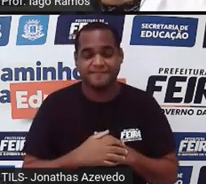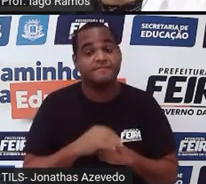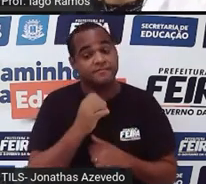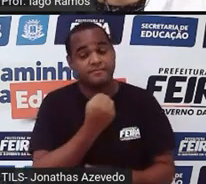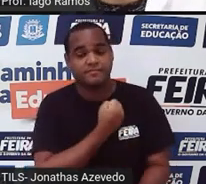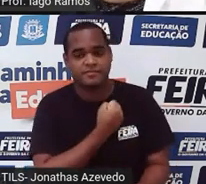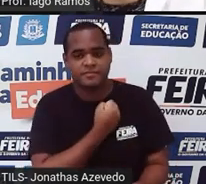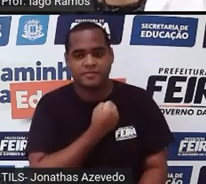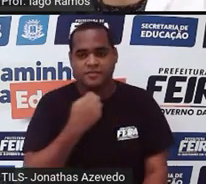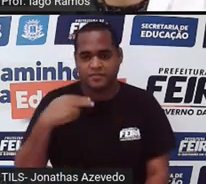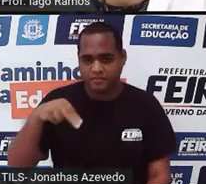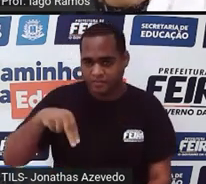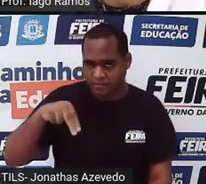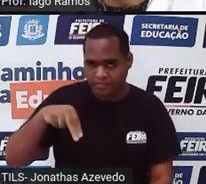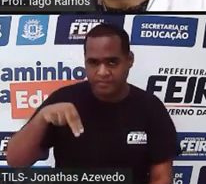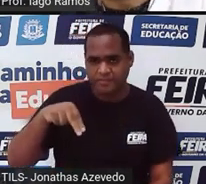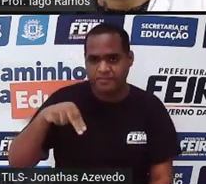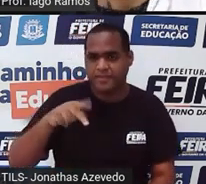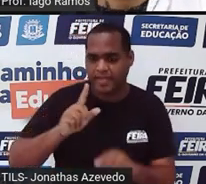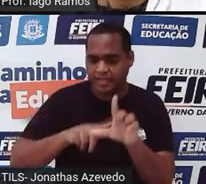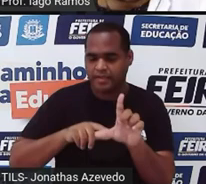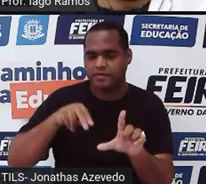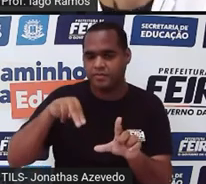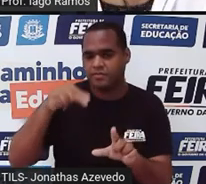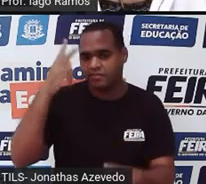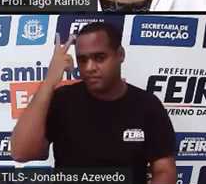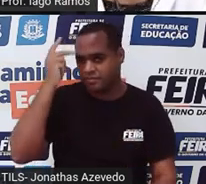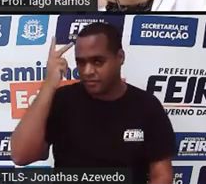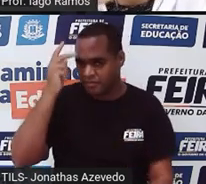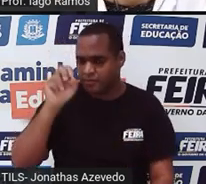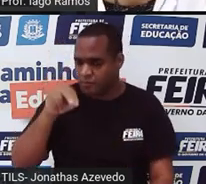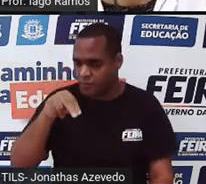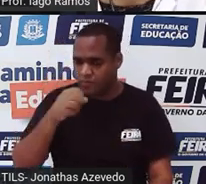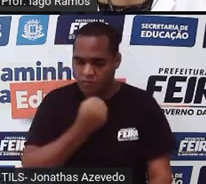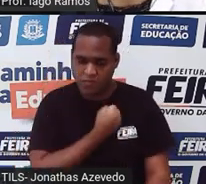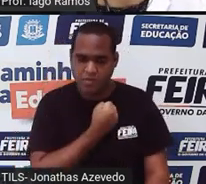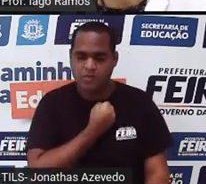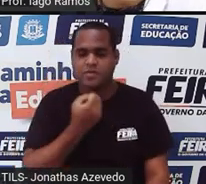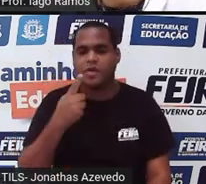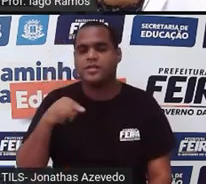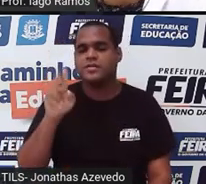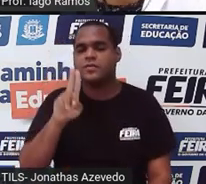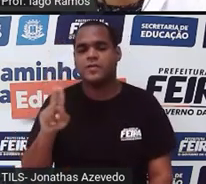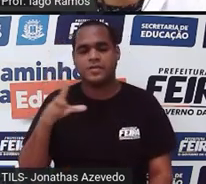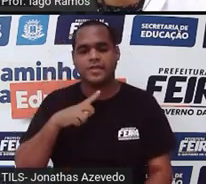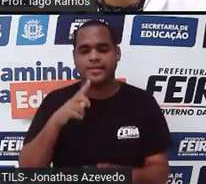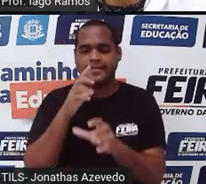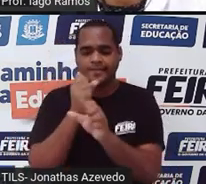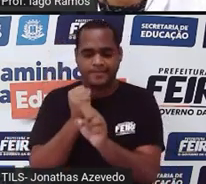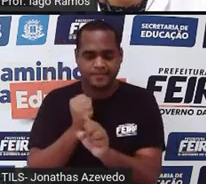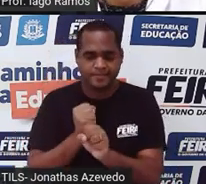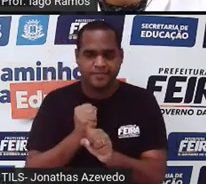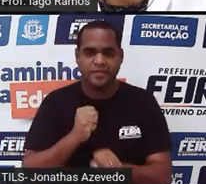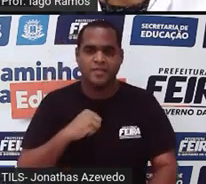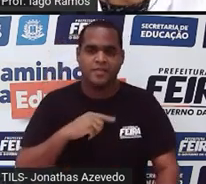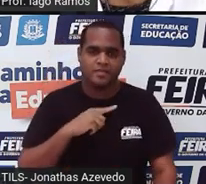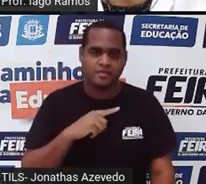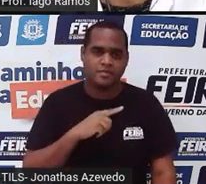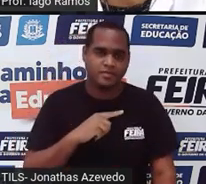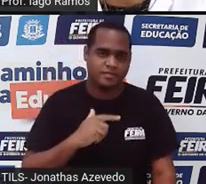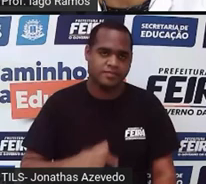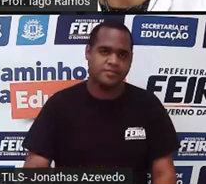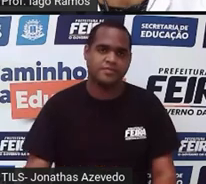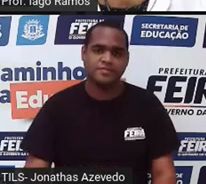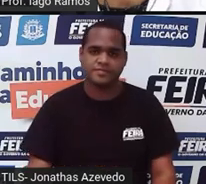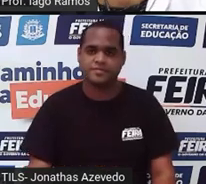N que eu escrevi ali é um número natural, números que a gente usa para contar, certo? Só que